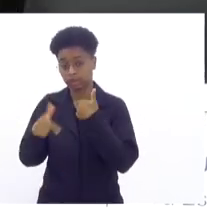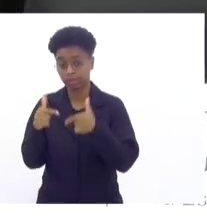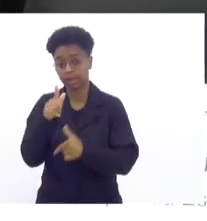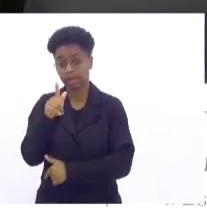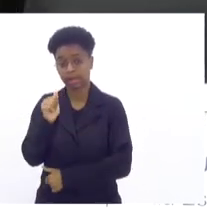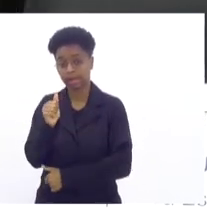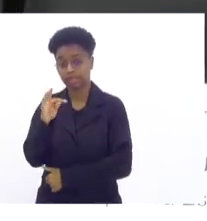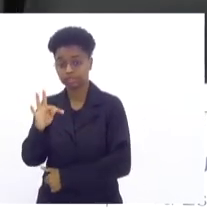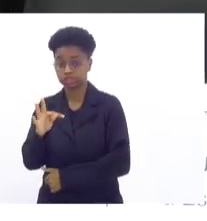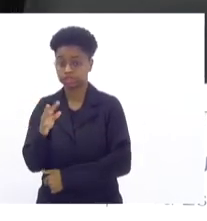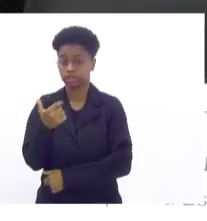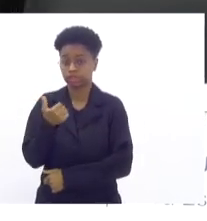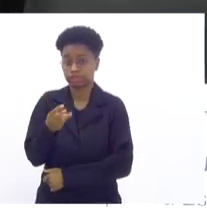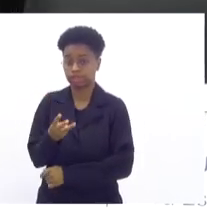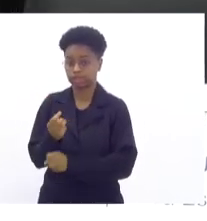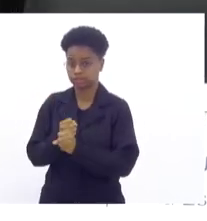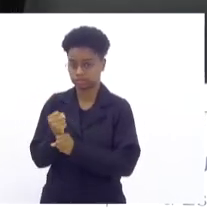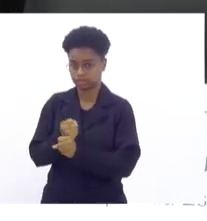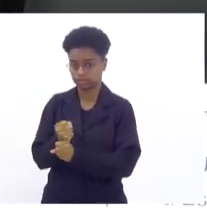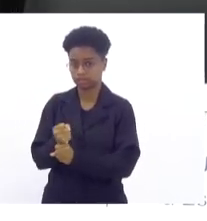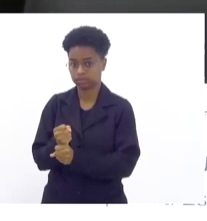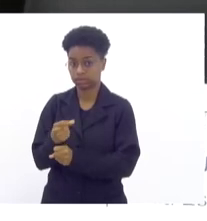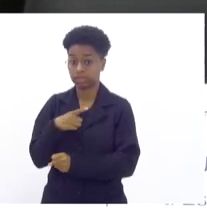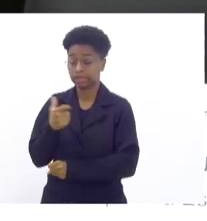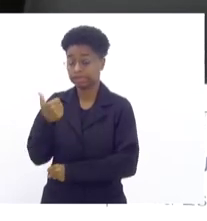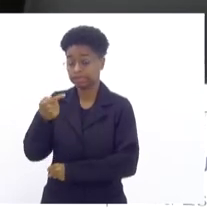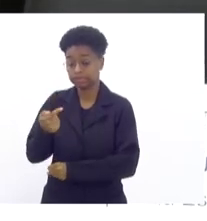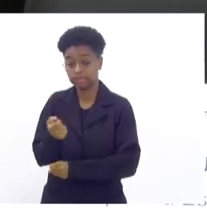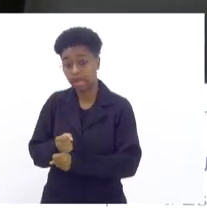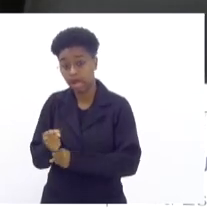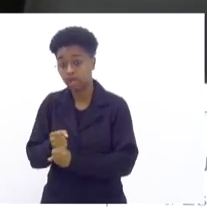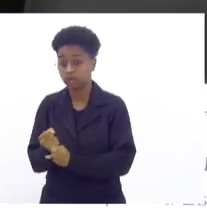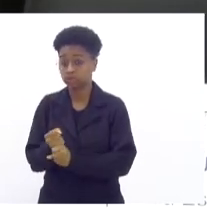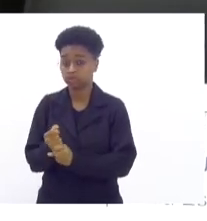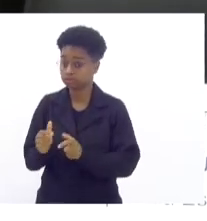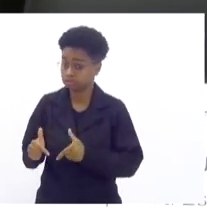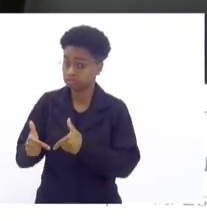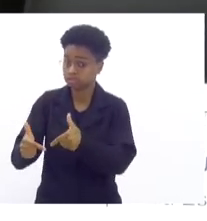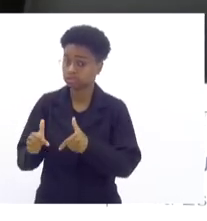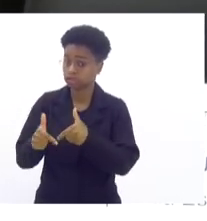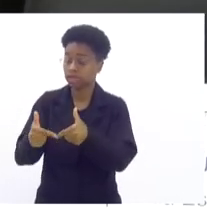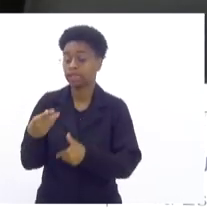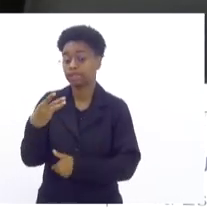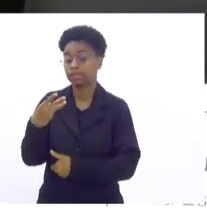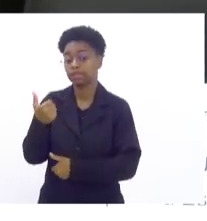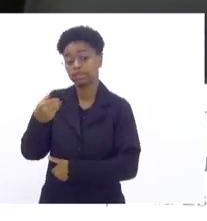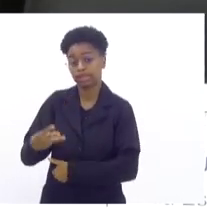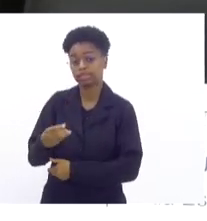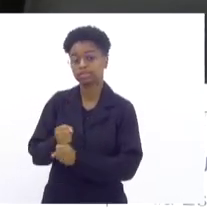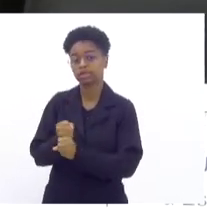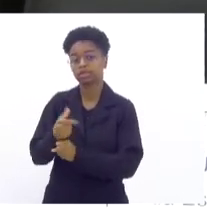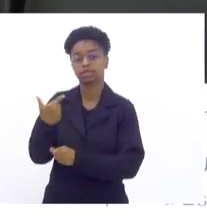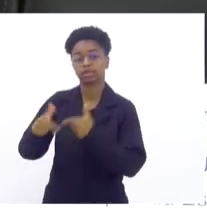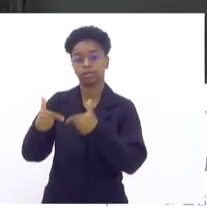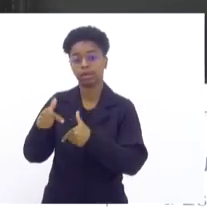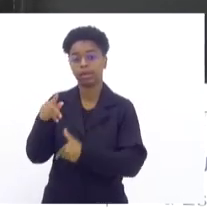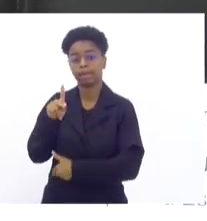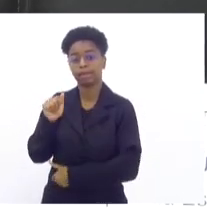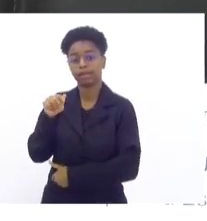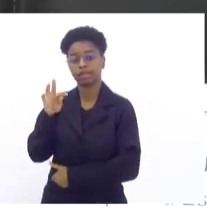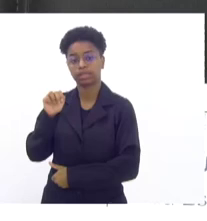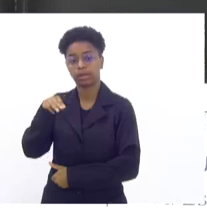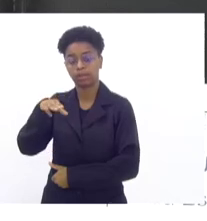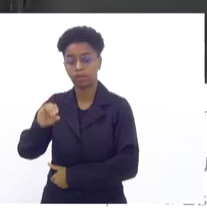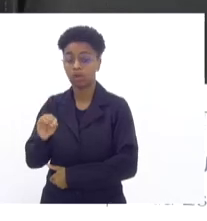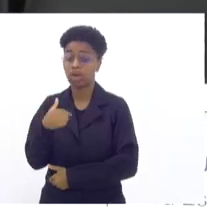13 anos, são 17 anos na ativa, 13 anos foi trabalhando no Patamo. Quando eu vejo falar aqui que um